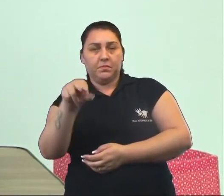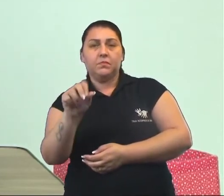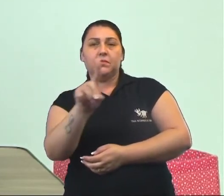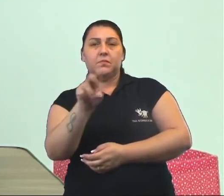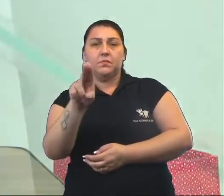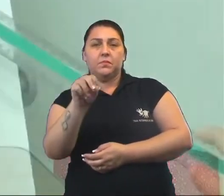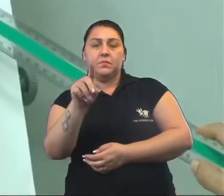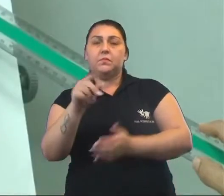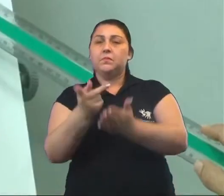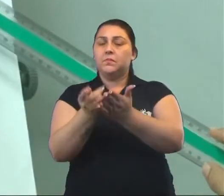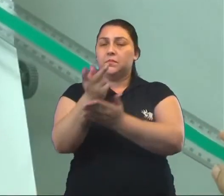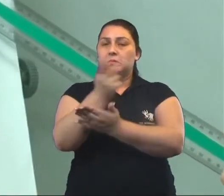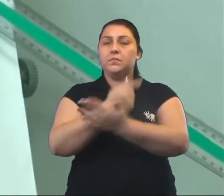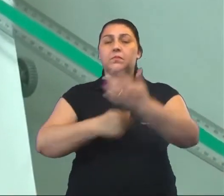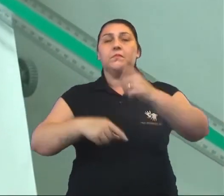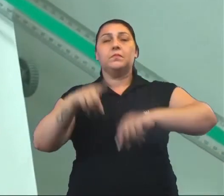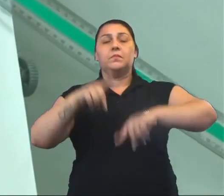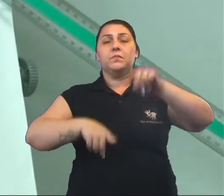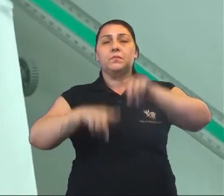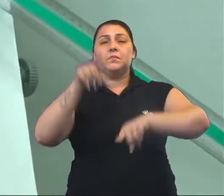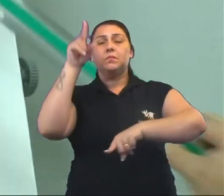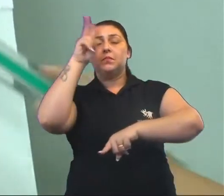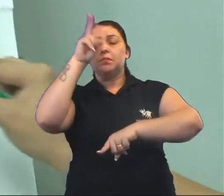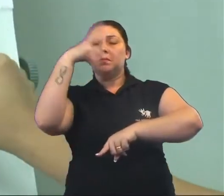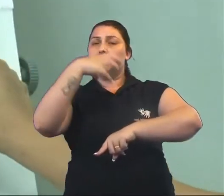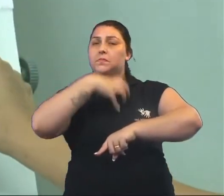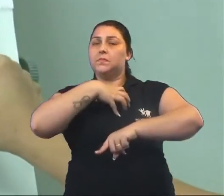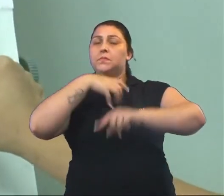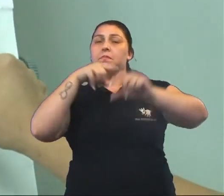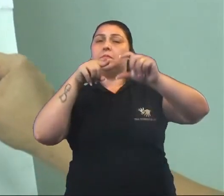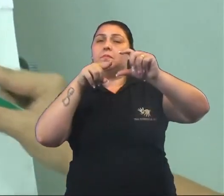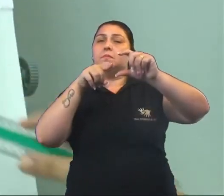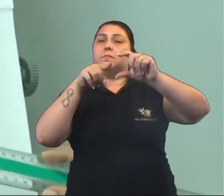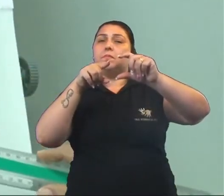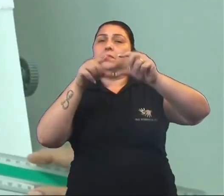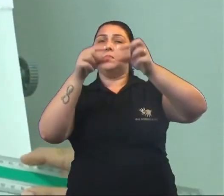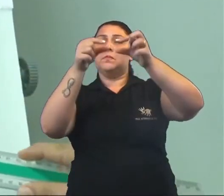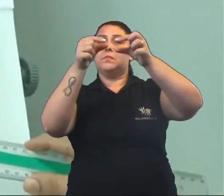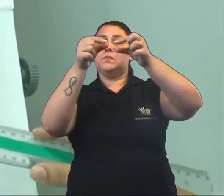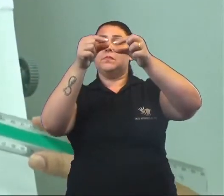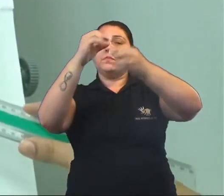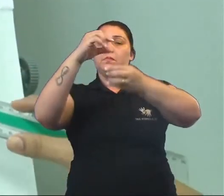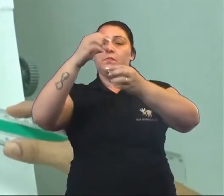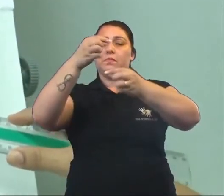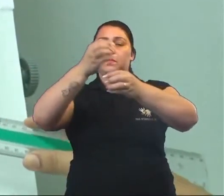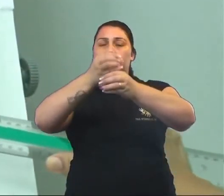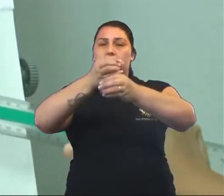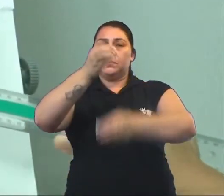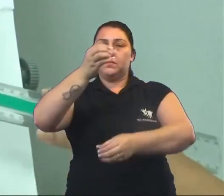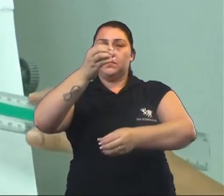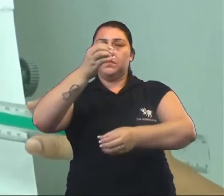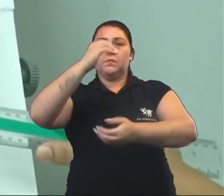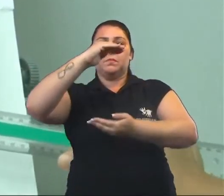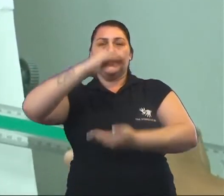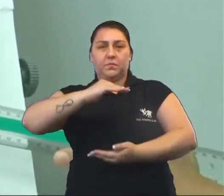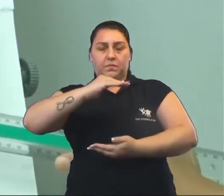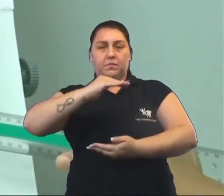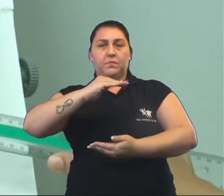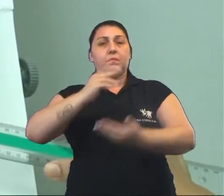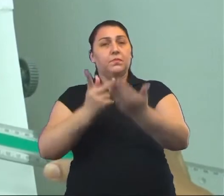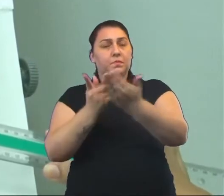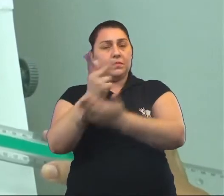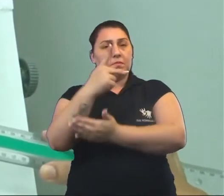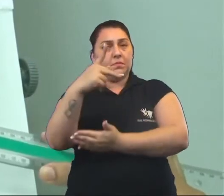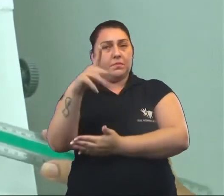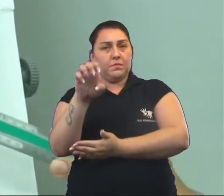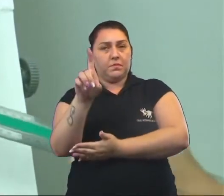desenhassem objetos que lembrem o formato de um cilindro. Pedro desenhou aqui uma latinha